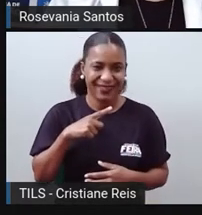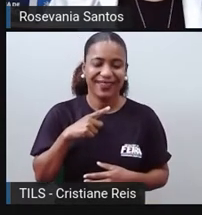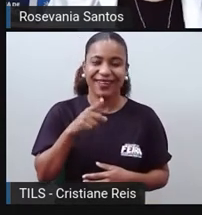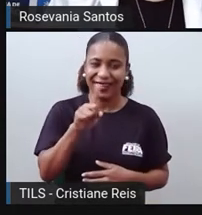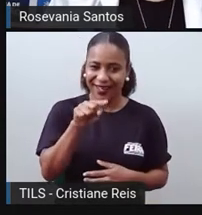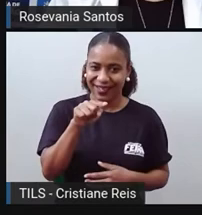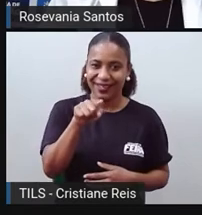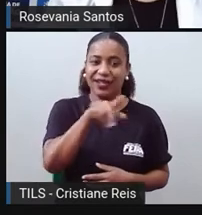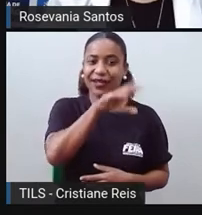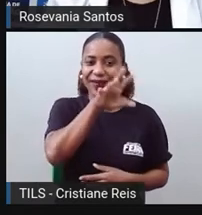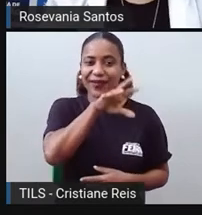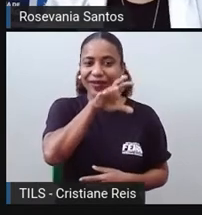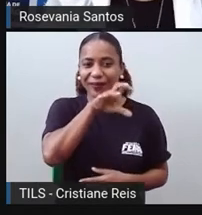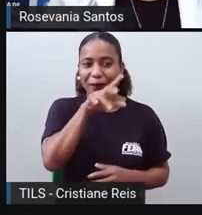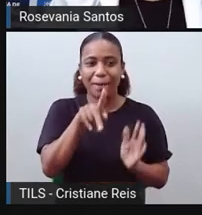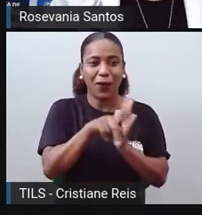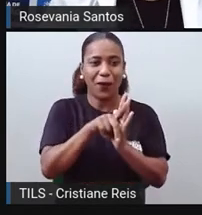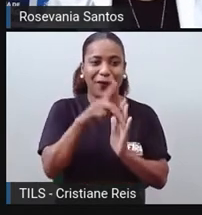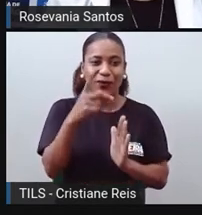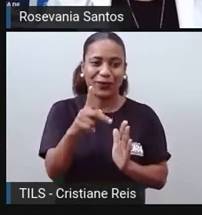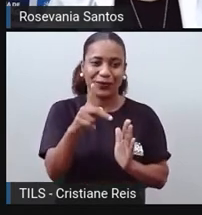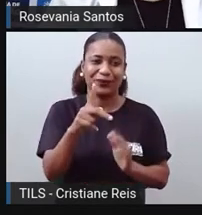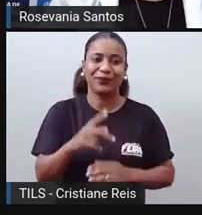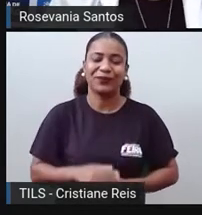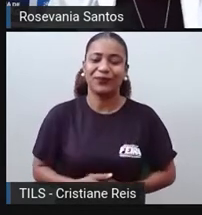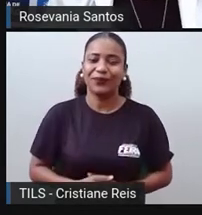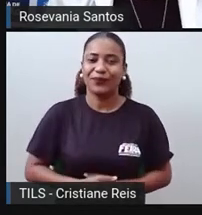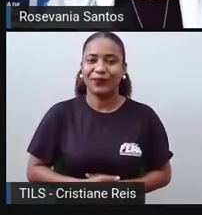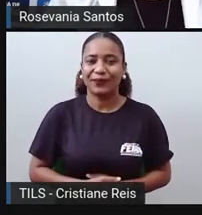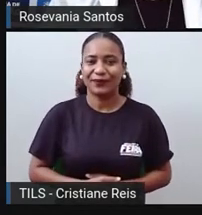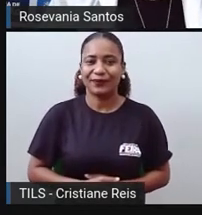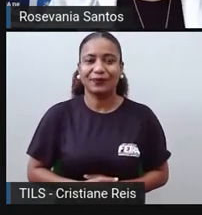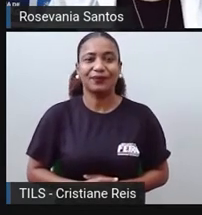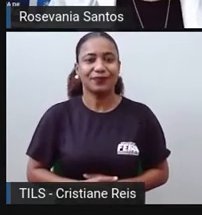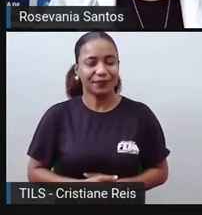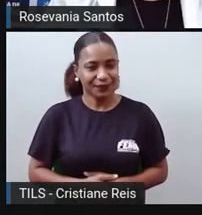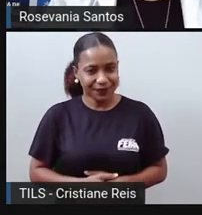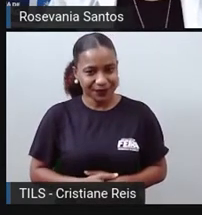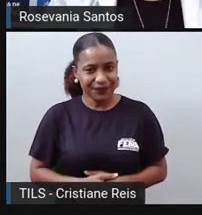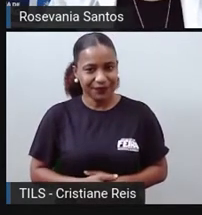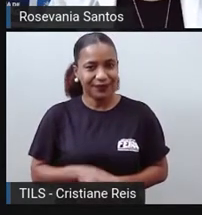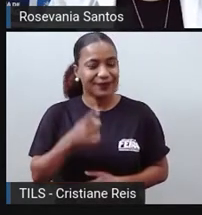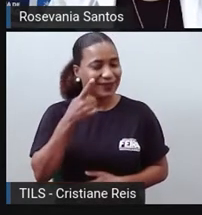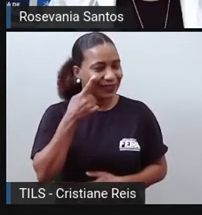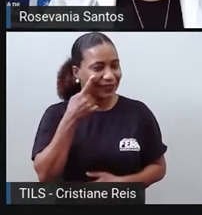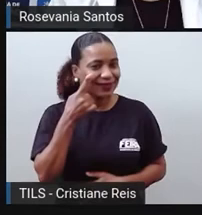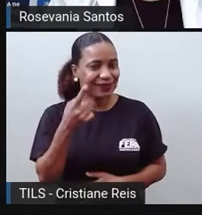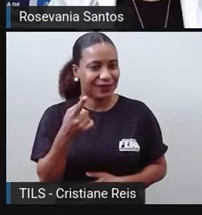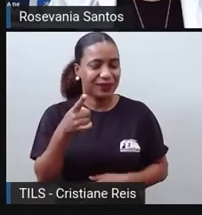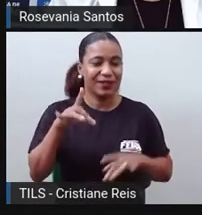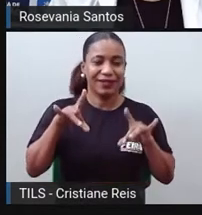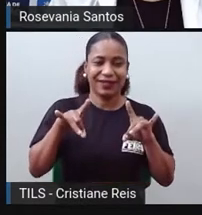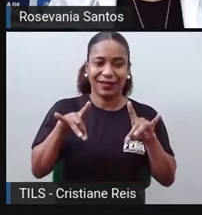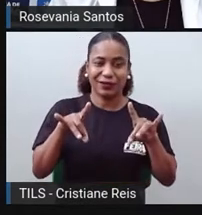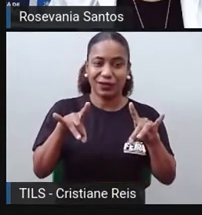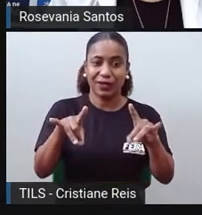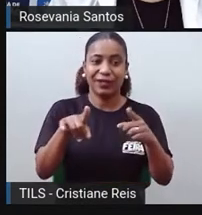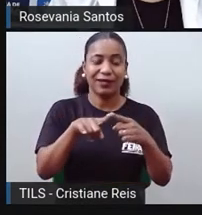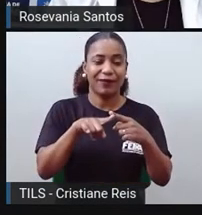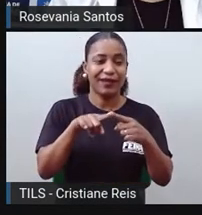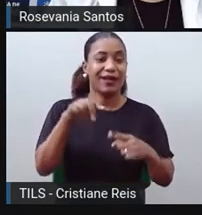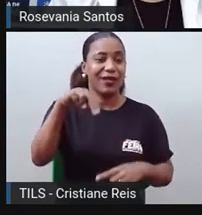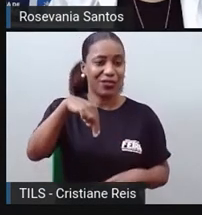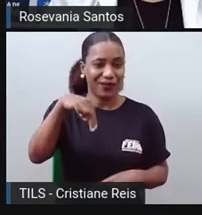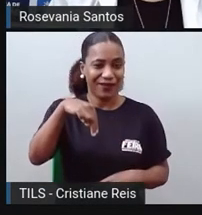Então, vamos lá fazer essa viagem pela Oceania. Como eu falei para vocês, além da Austrália e da Nova Zelândia, gente tem essa